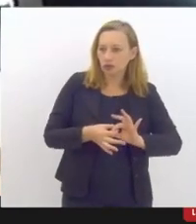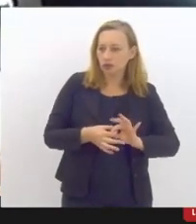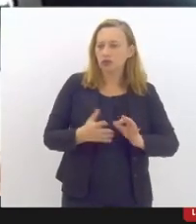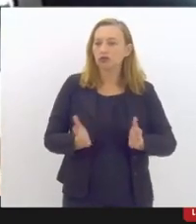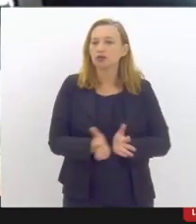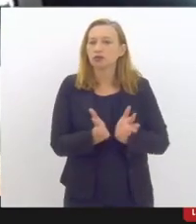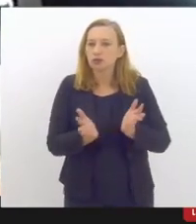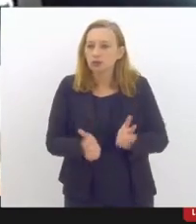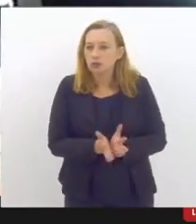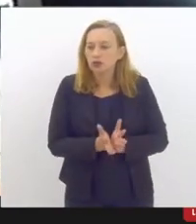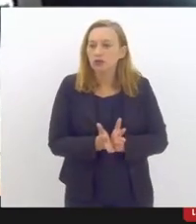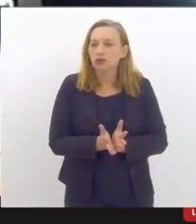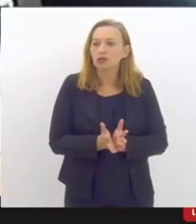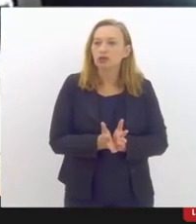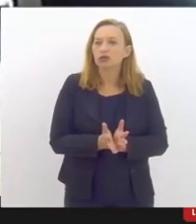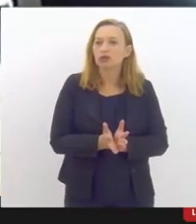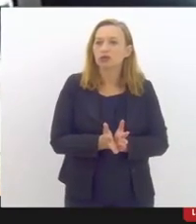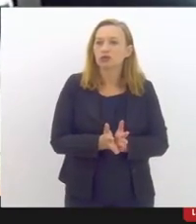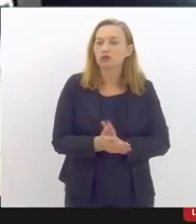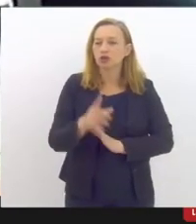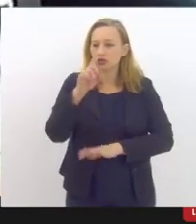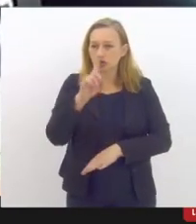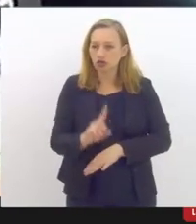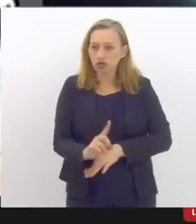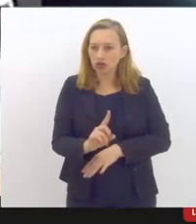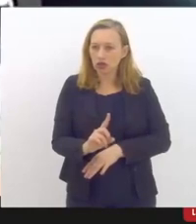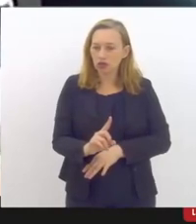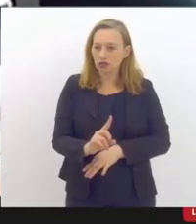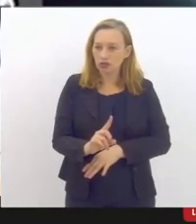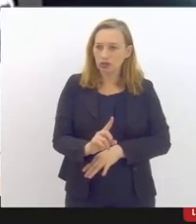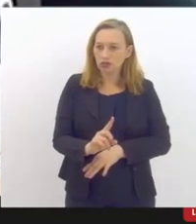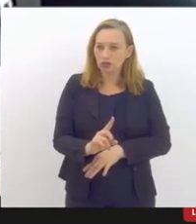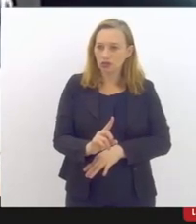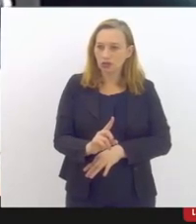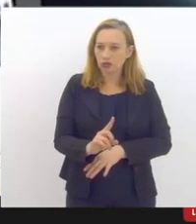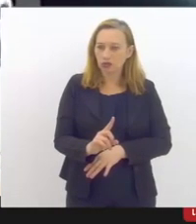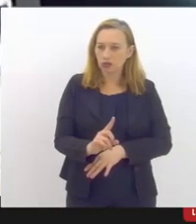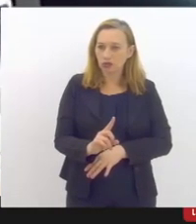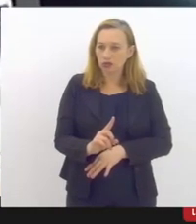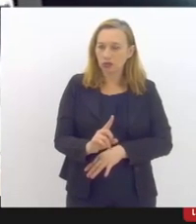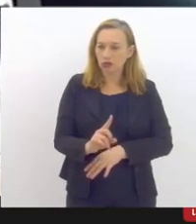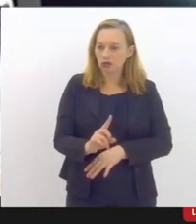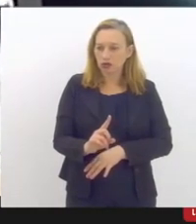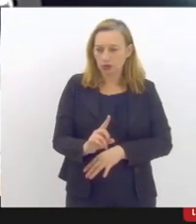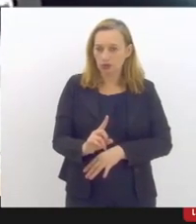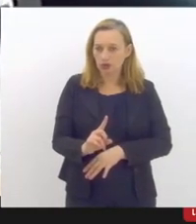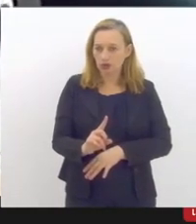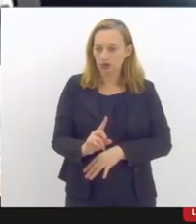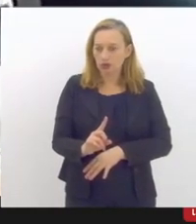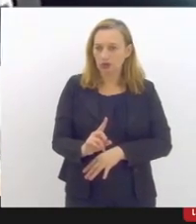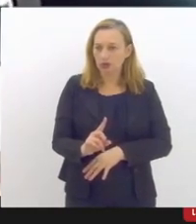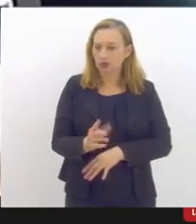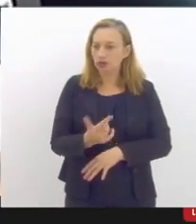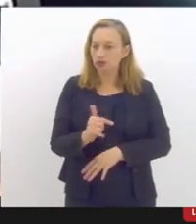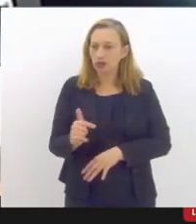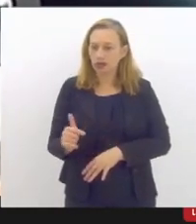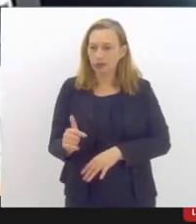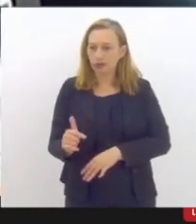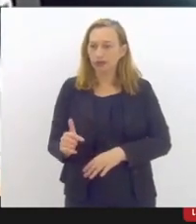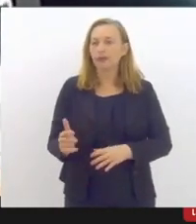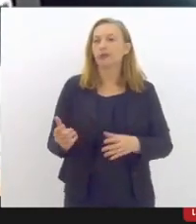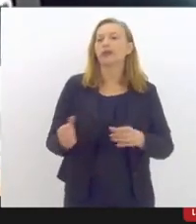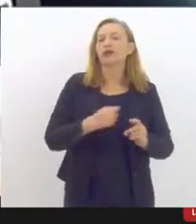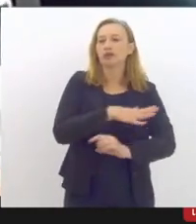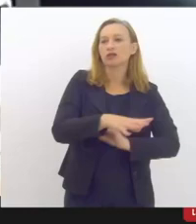e de garantia de direito que está sendo o tempo todo ameaçada. Então, acho que esse é o principal ponto para a gente da